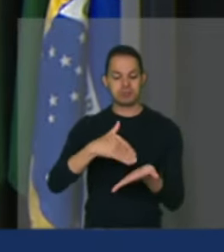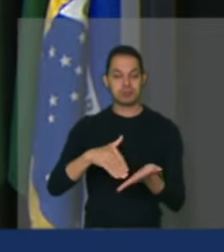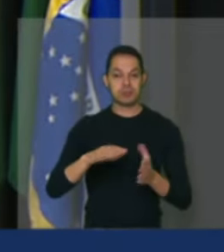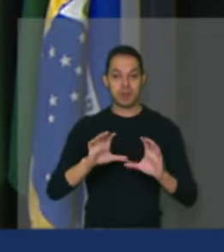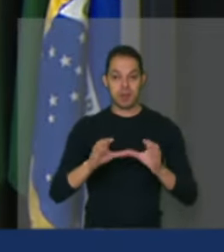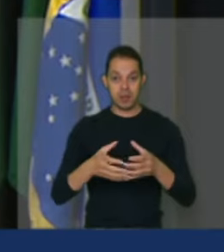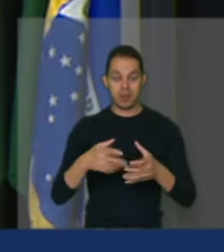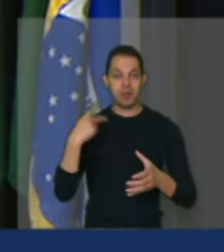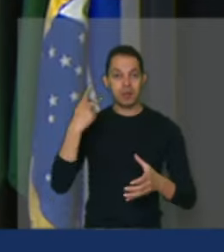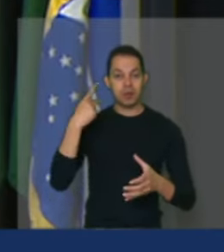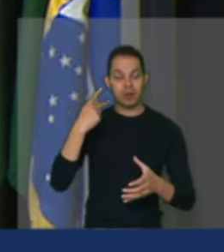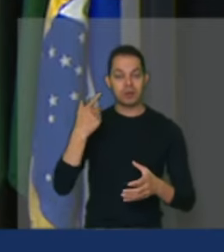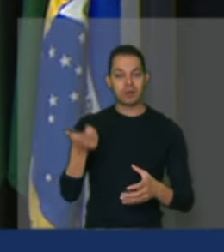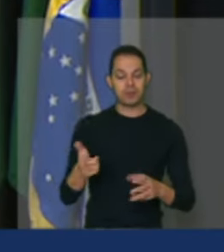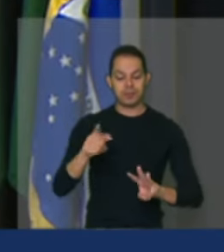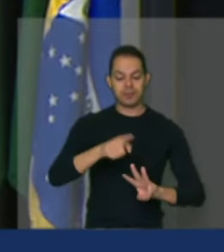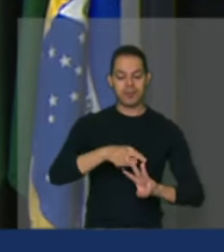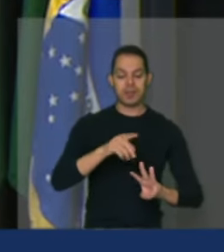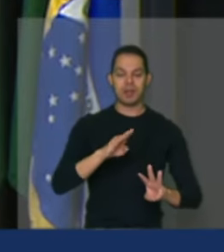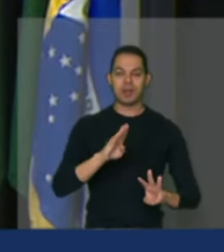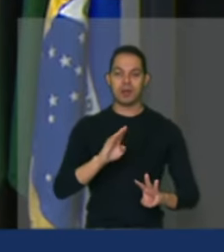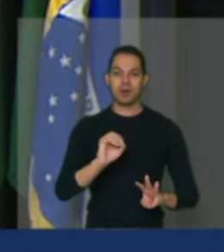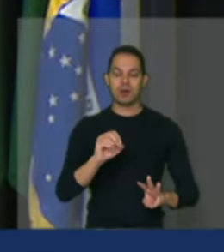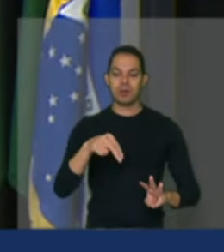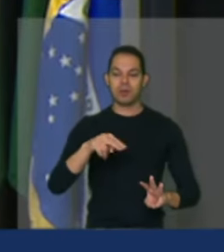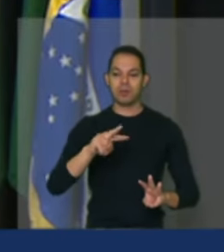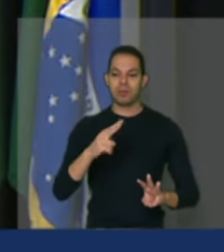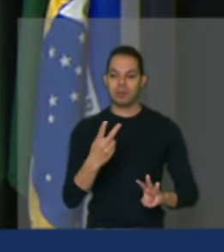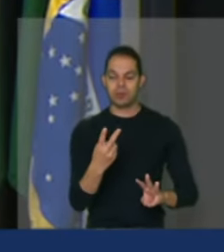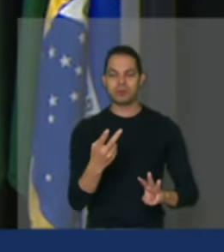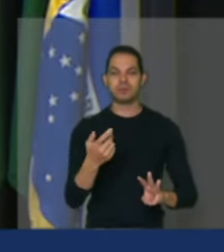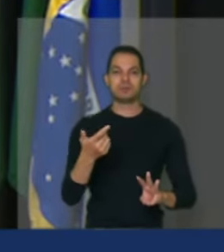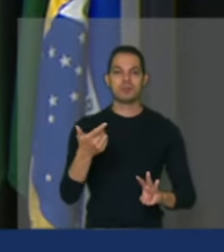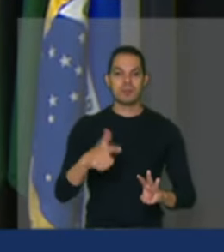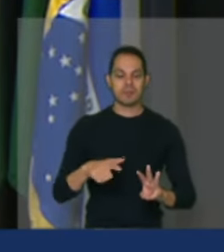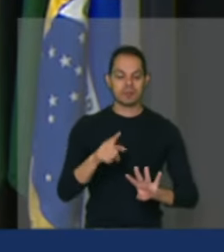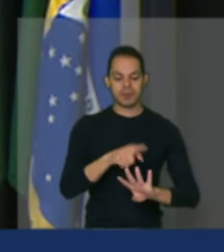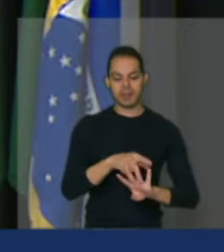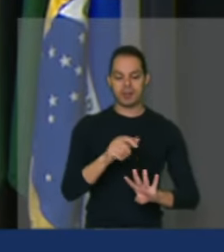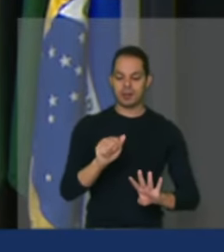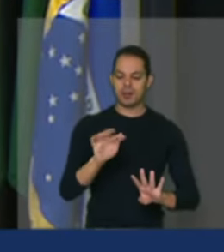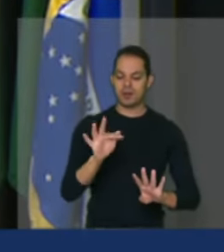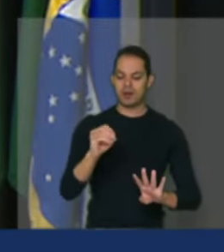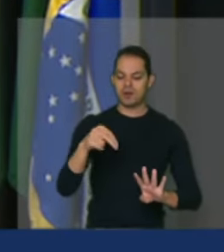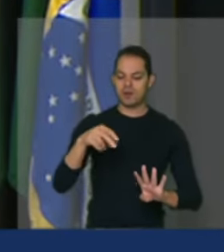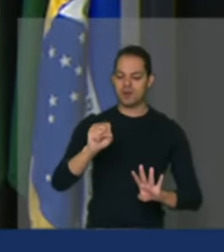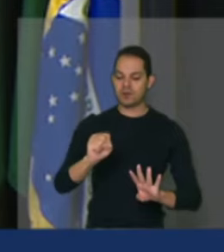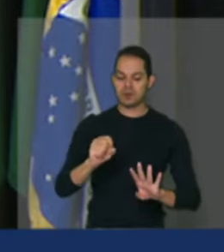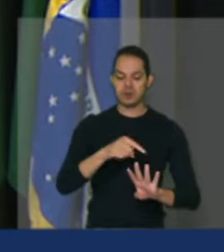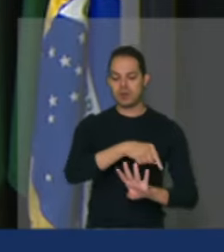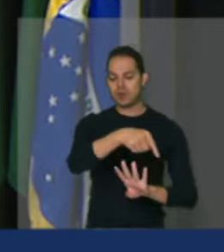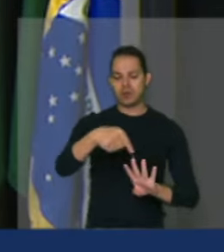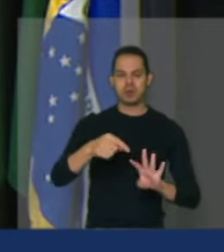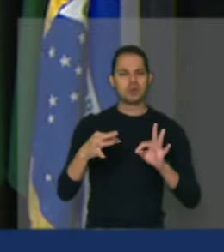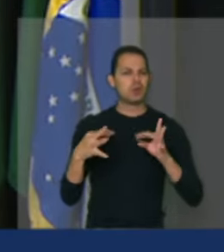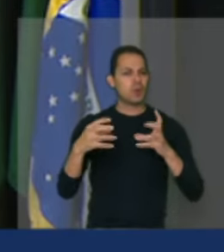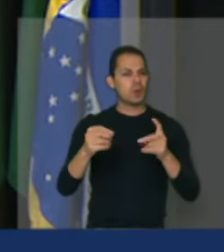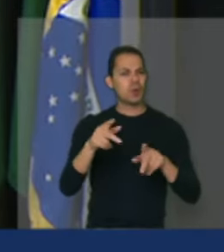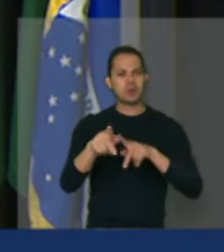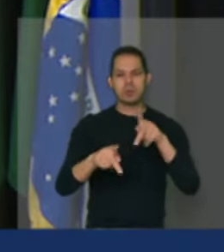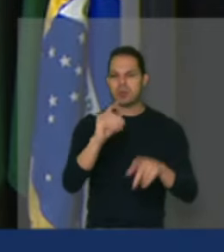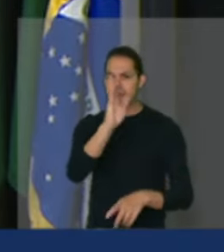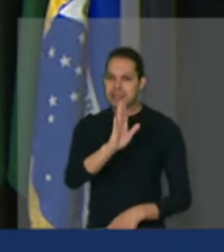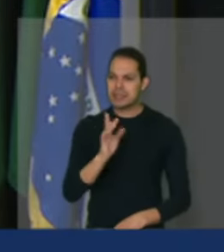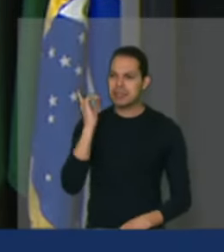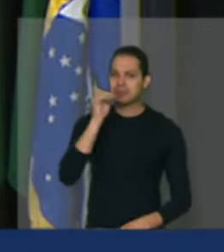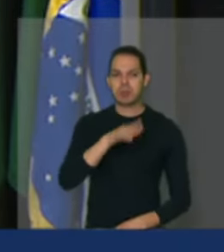deputado Elvino Bongás, deputado Afonso Mota, deputados, deputadas, estimado povo brasileiro, é